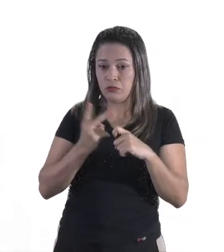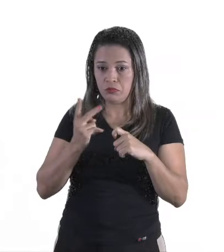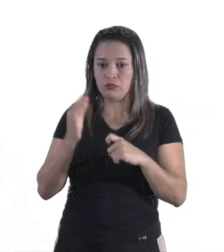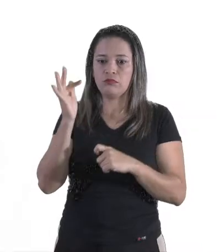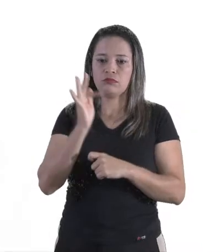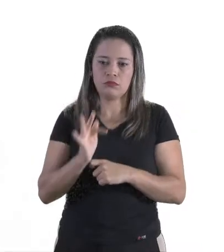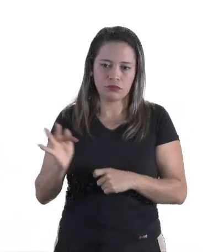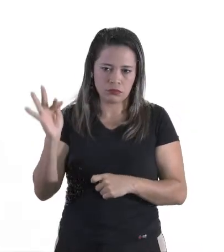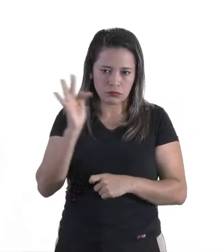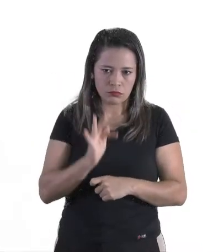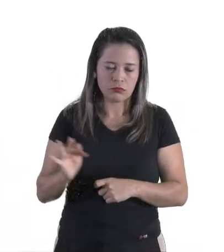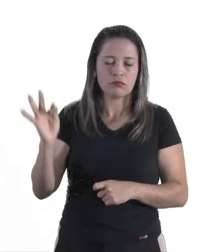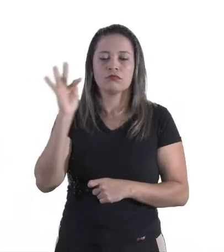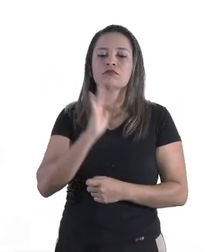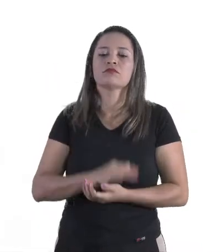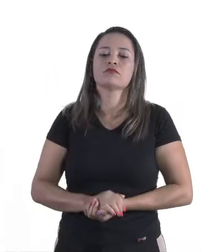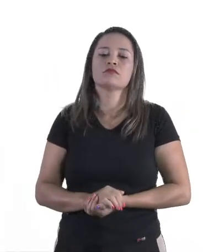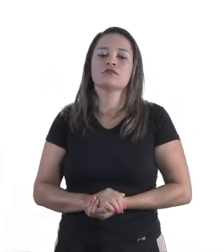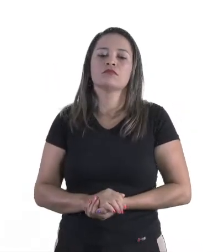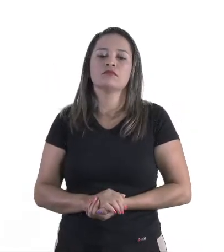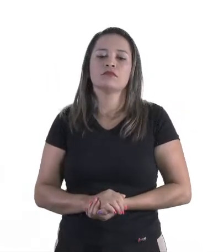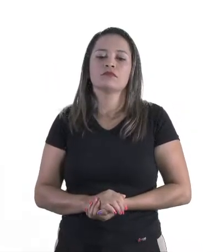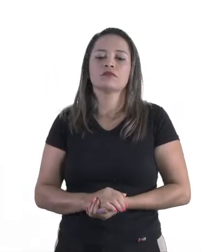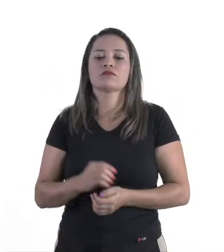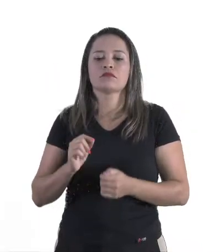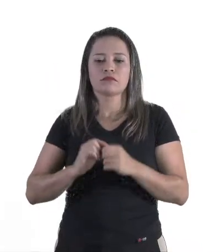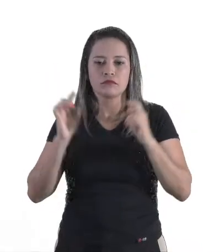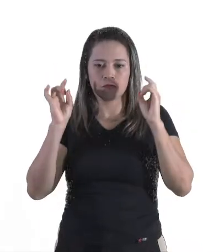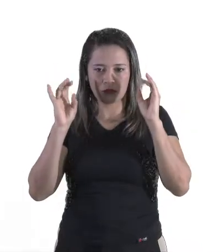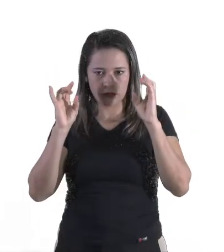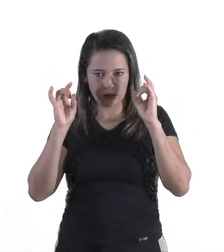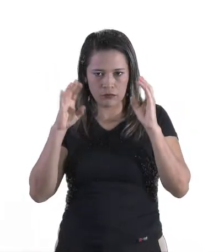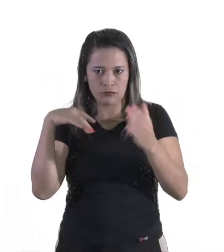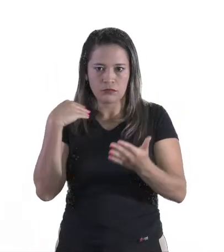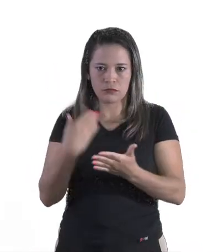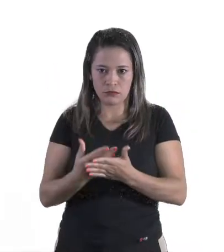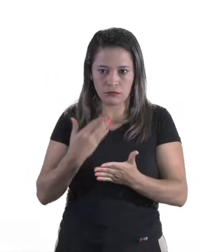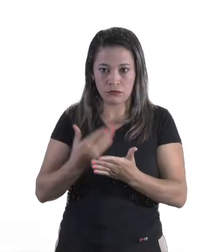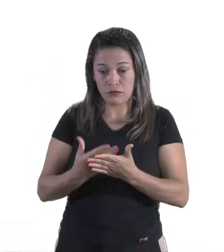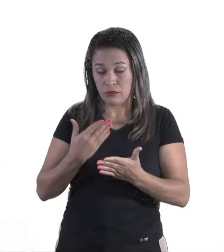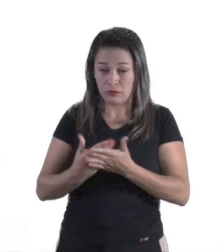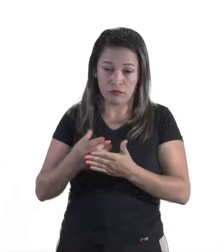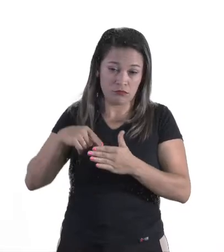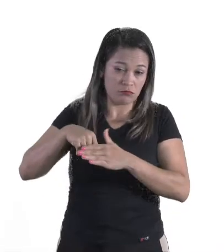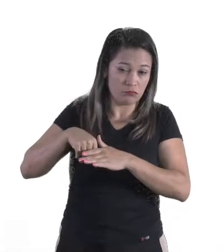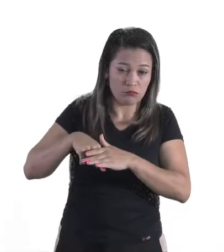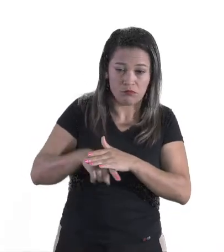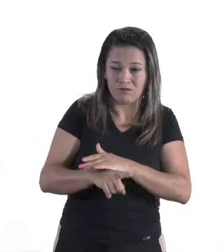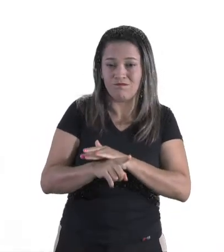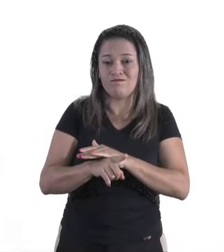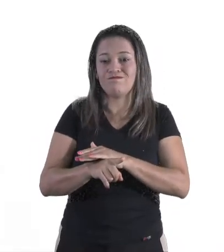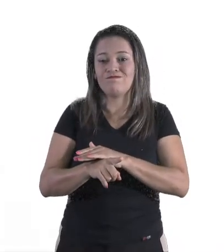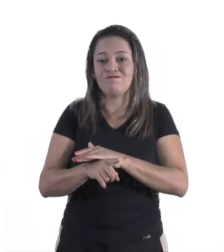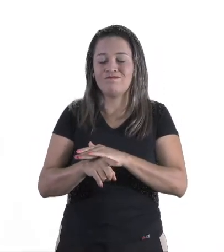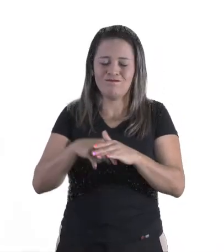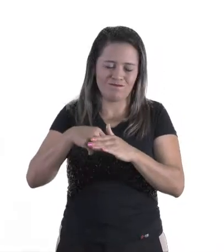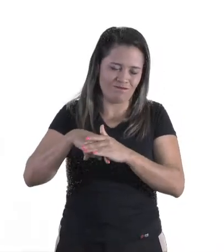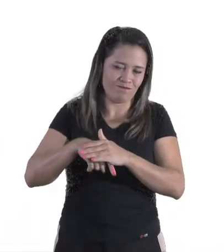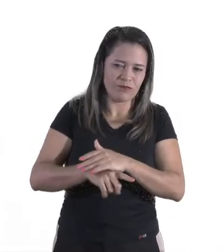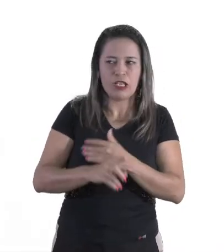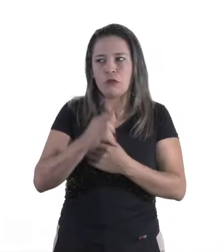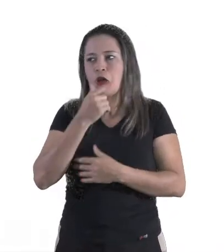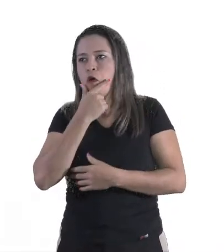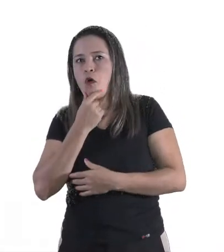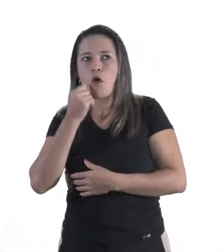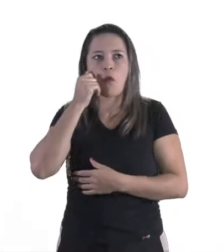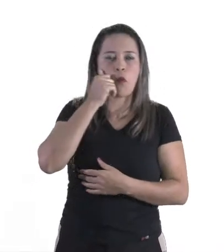a faculdade, eles se especializaram, eles estudaram muito. E não é porque é homem